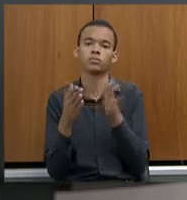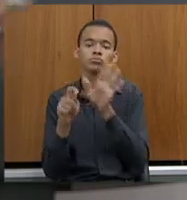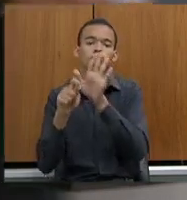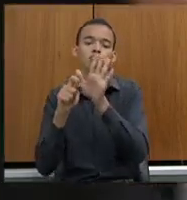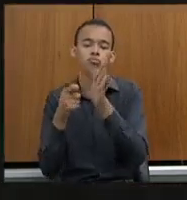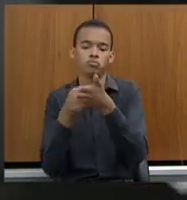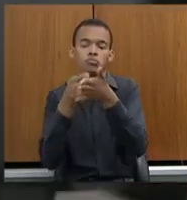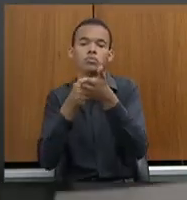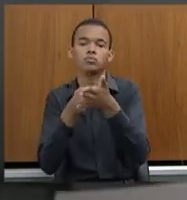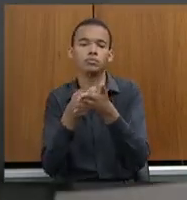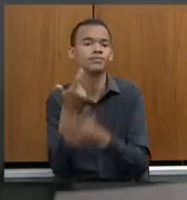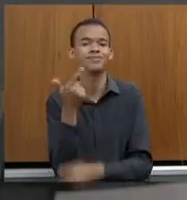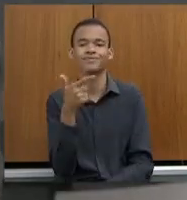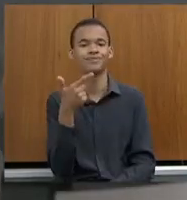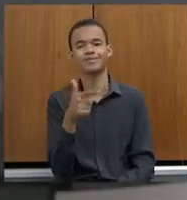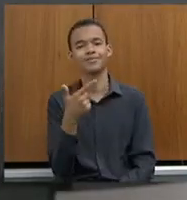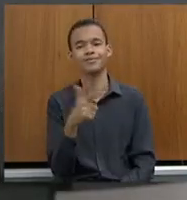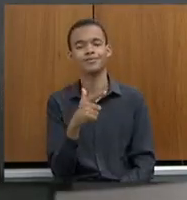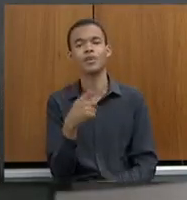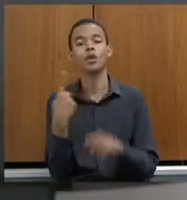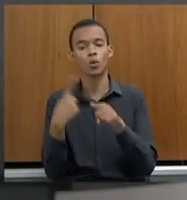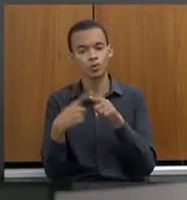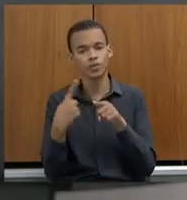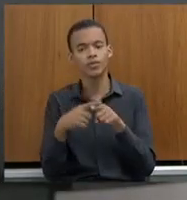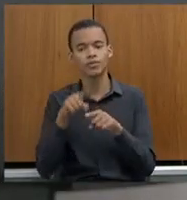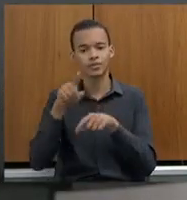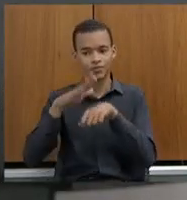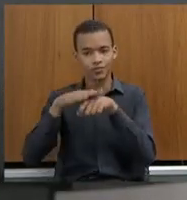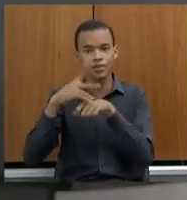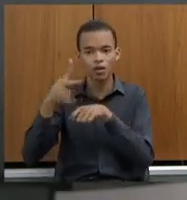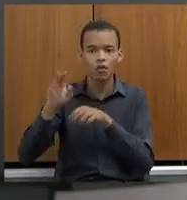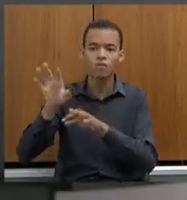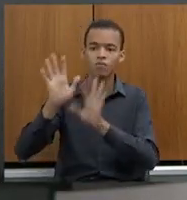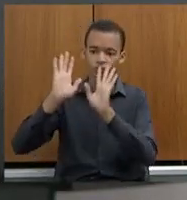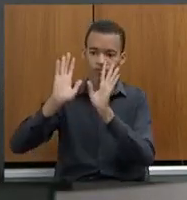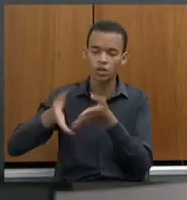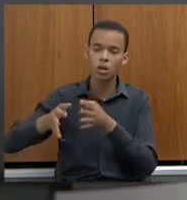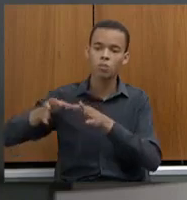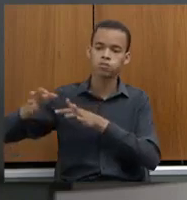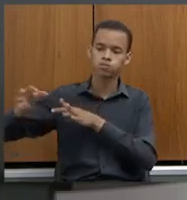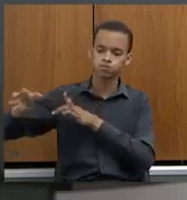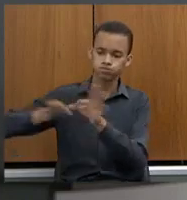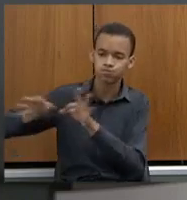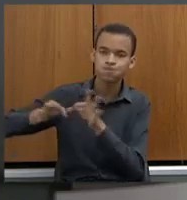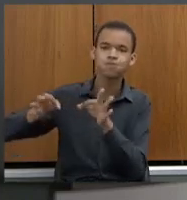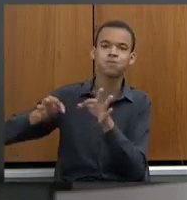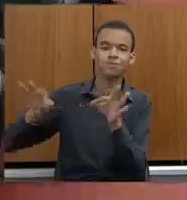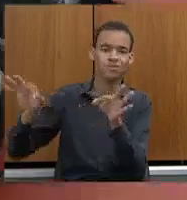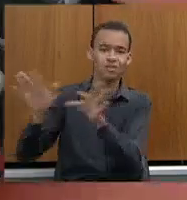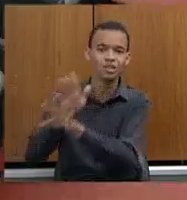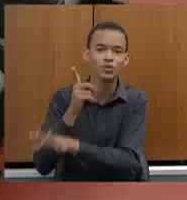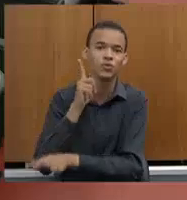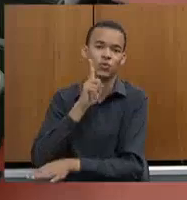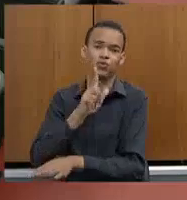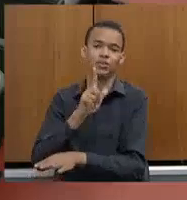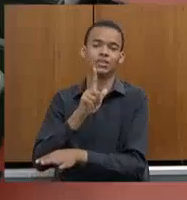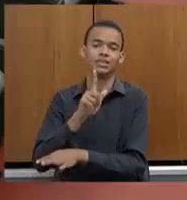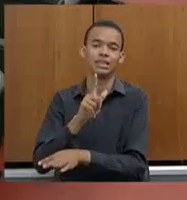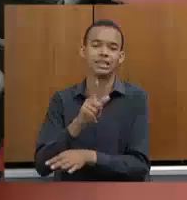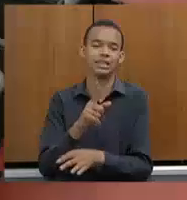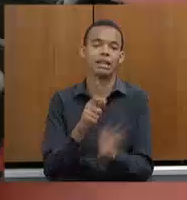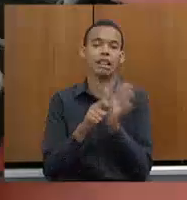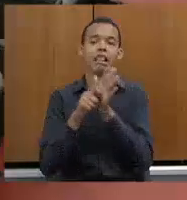exatamente porque eles conseguiram solucionar o problema antes mesmo que fosse aportado aqui na Comissão de Segurança